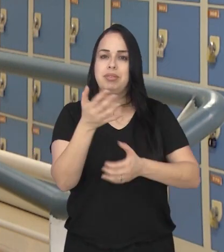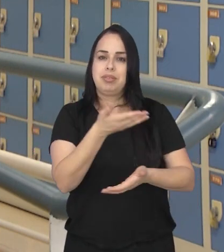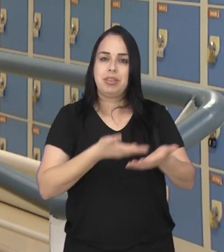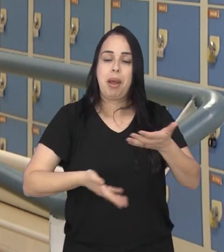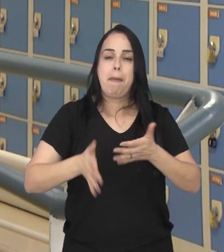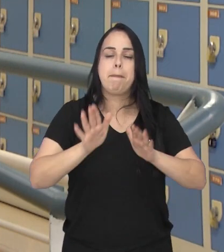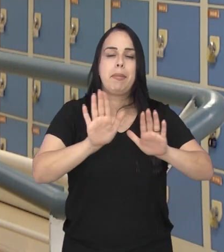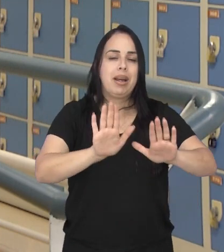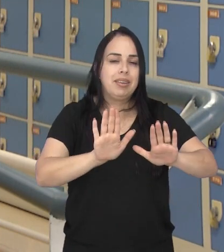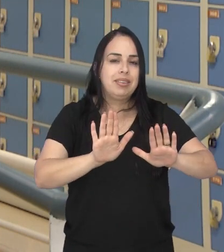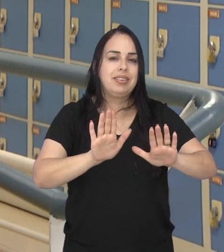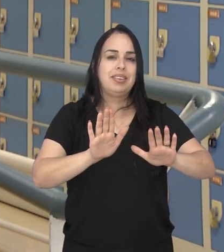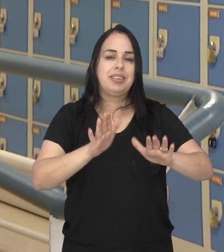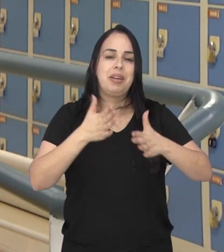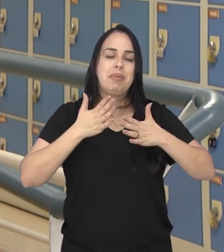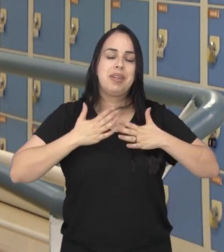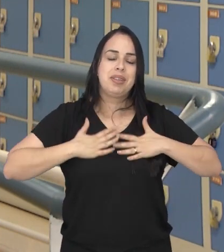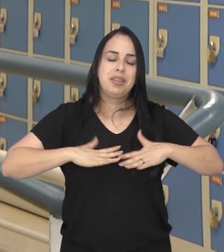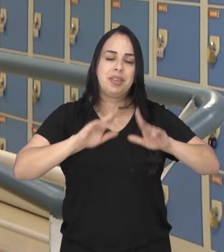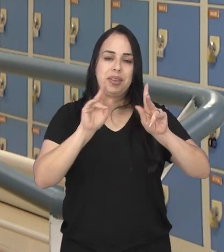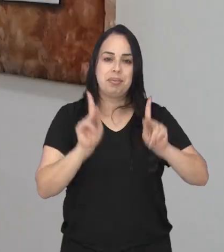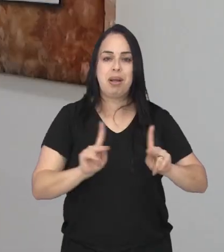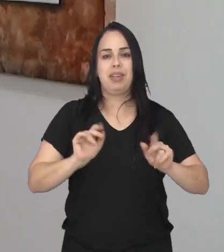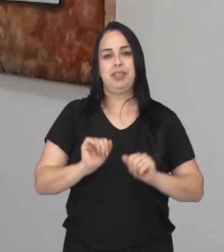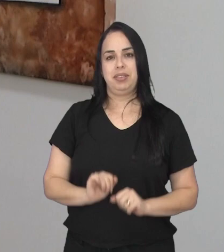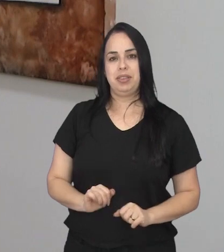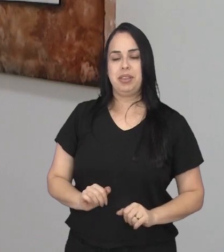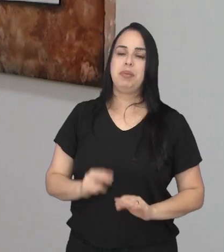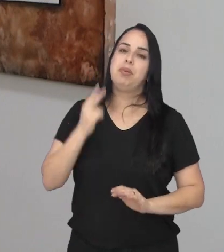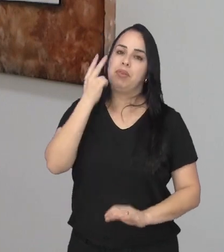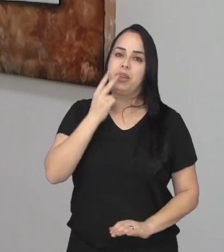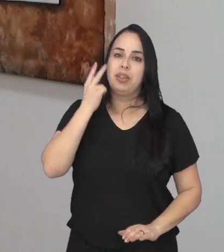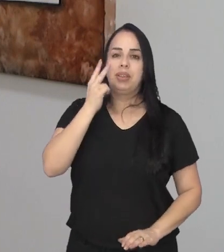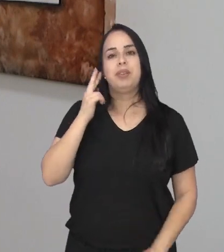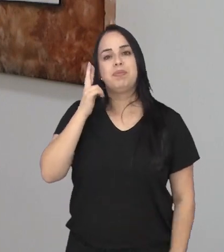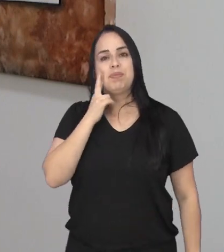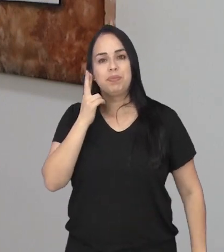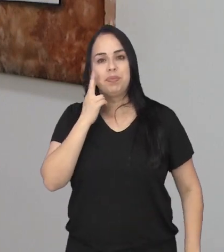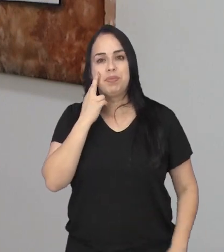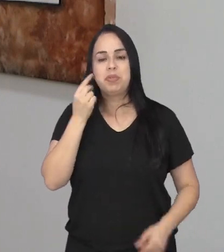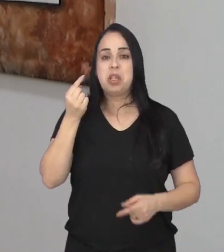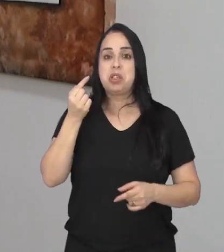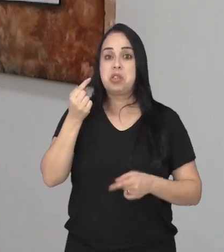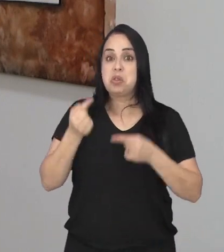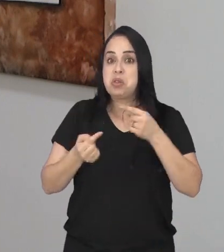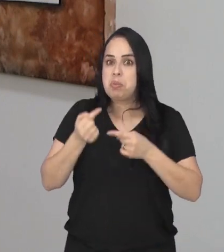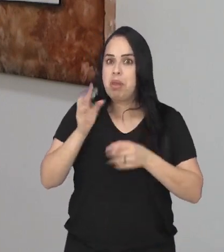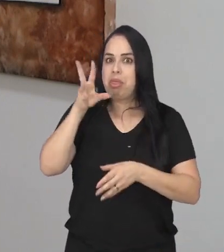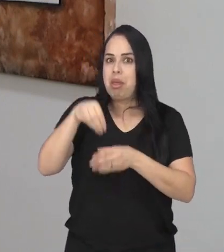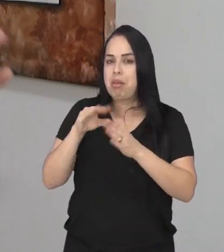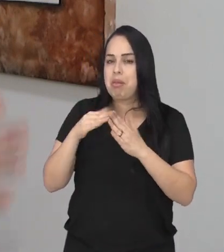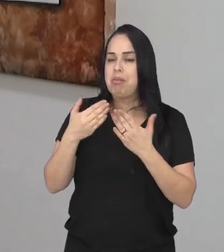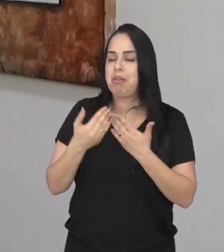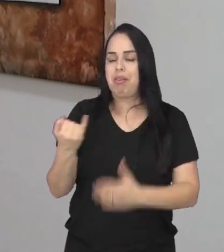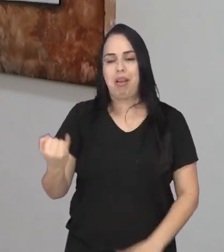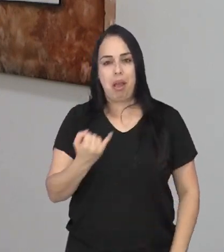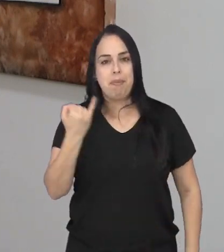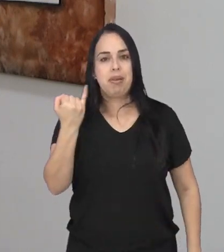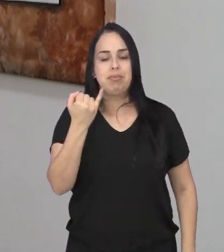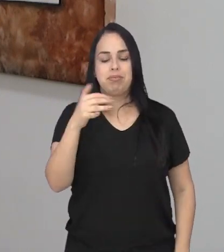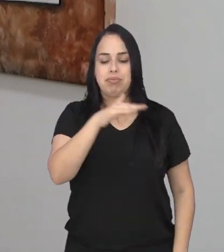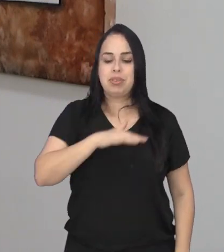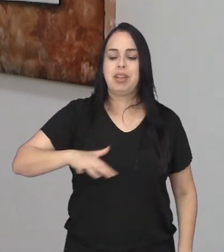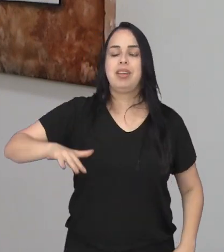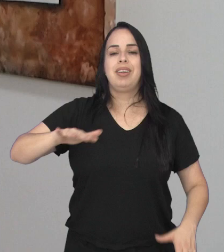de convivência, mas um espaço agradável. E para o vereador Renato Santiago, debater o assunto nas escolas é essencial